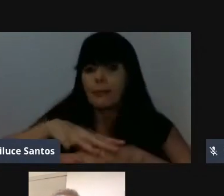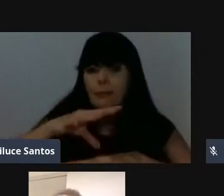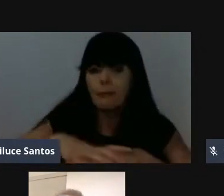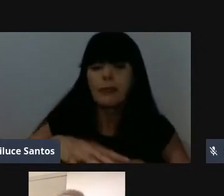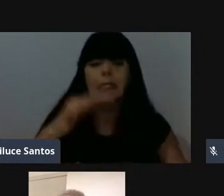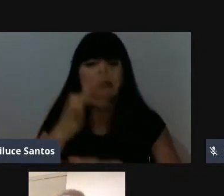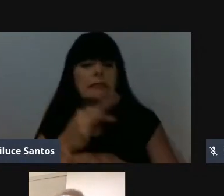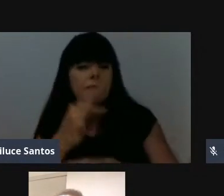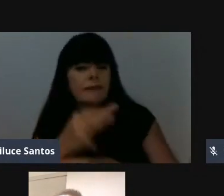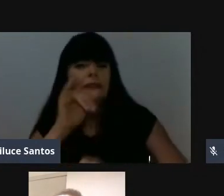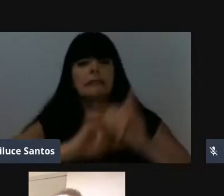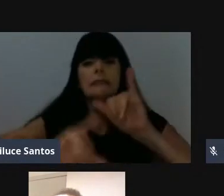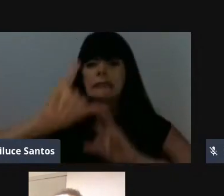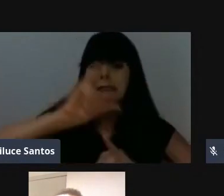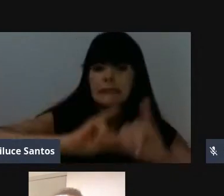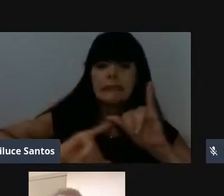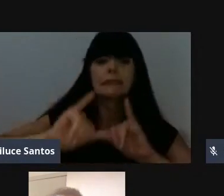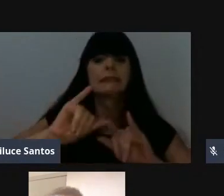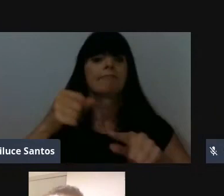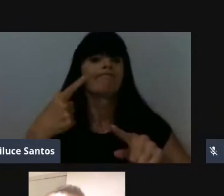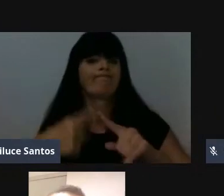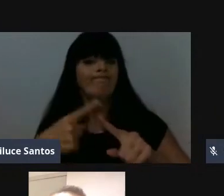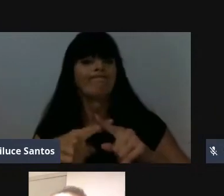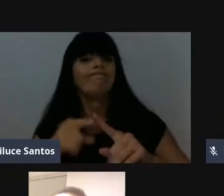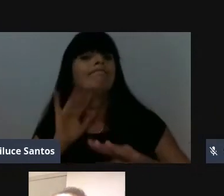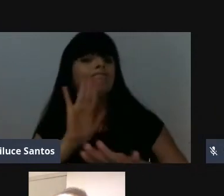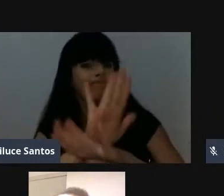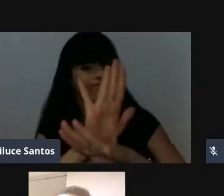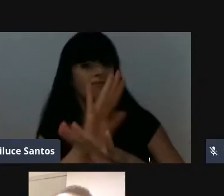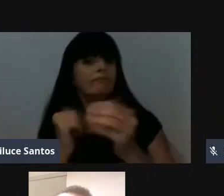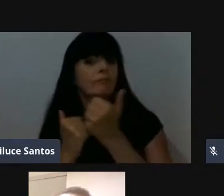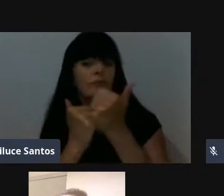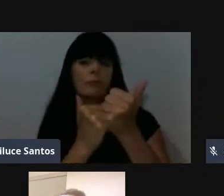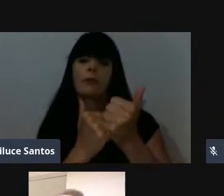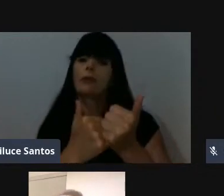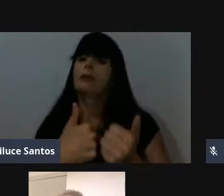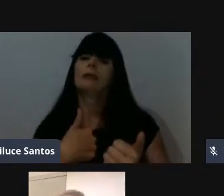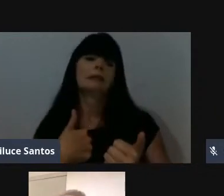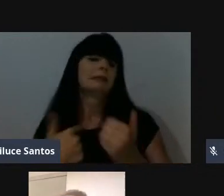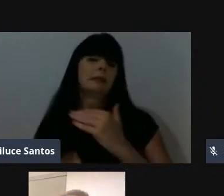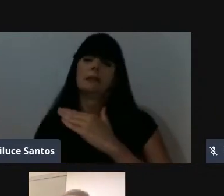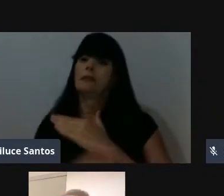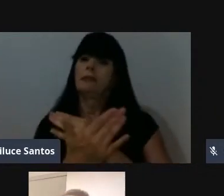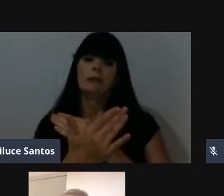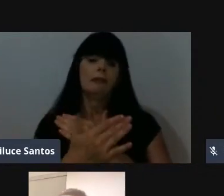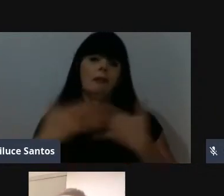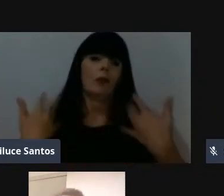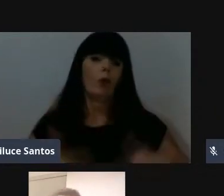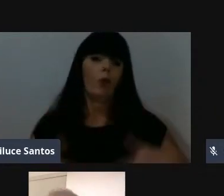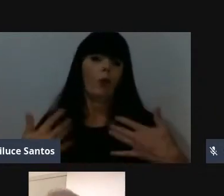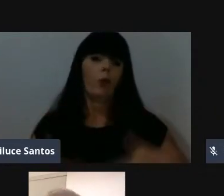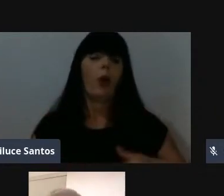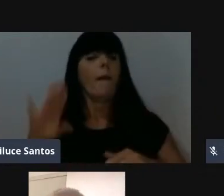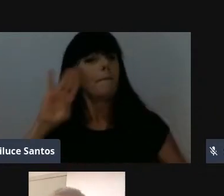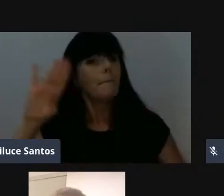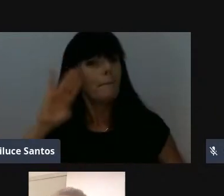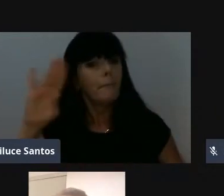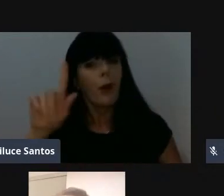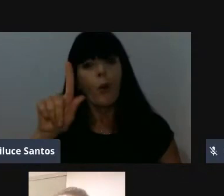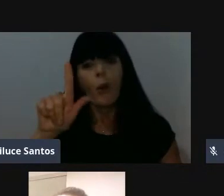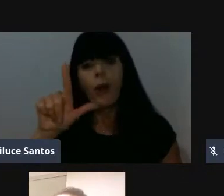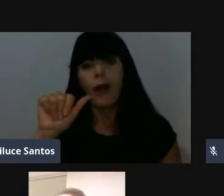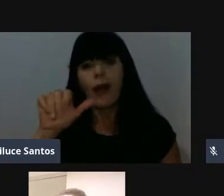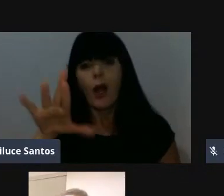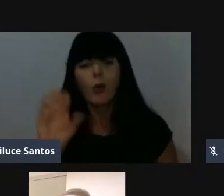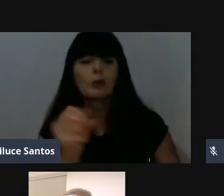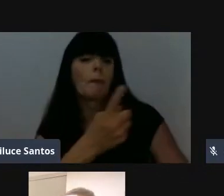matemática, química, física, porque ajuda muito, me ajudou muito, né, principalmente as aulas da Dona Glaucia, primeiro,